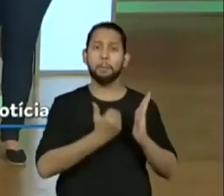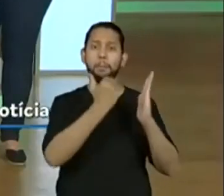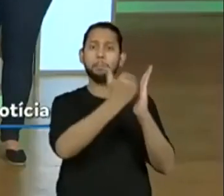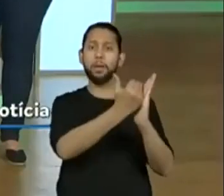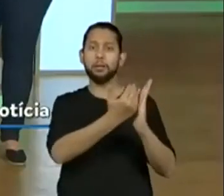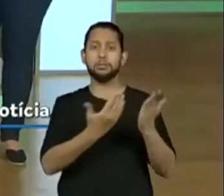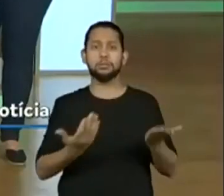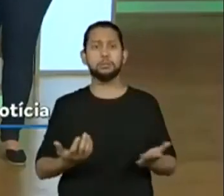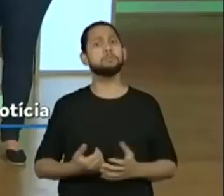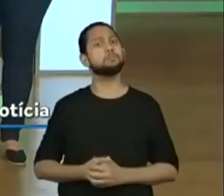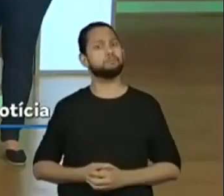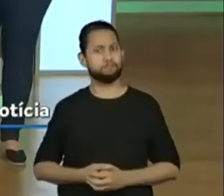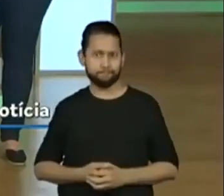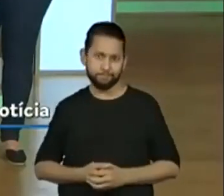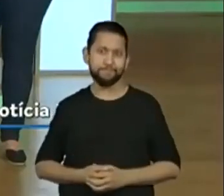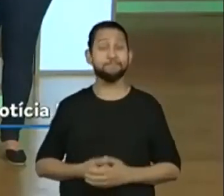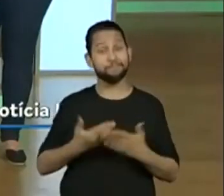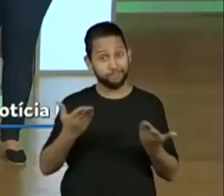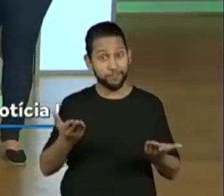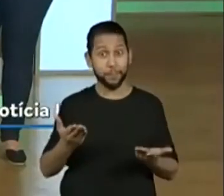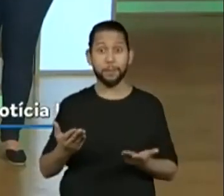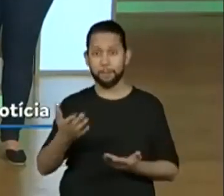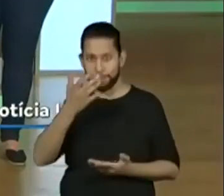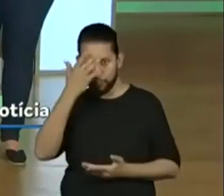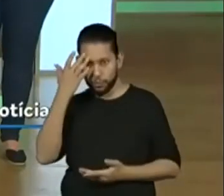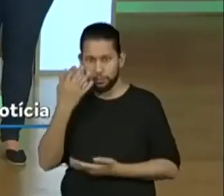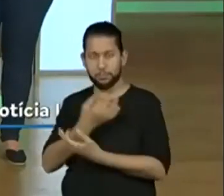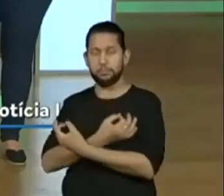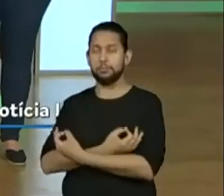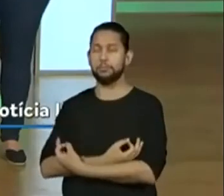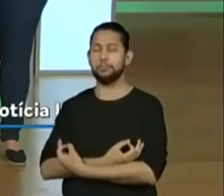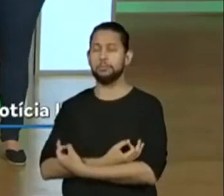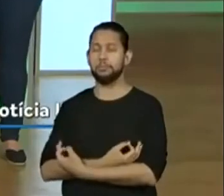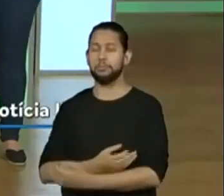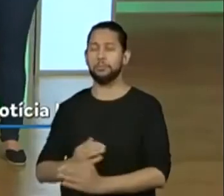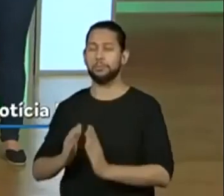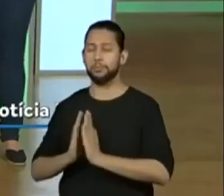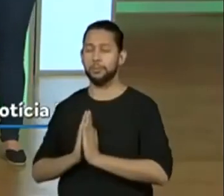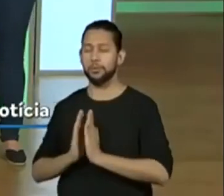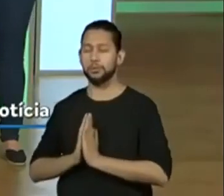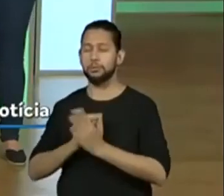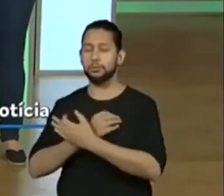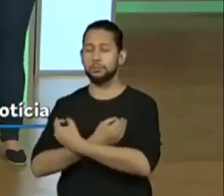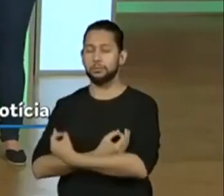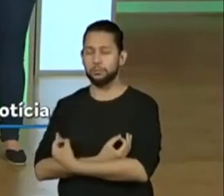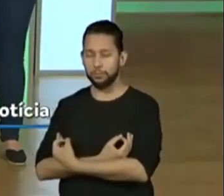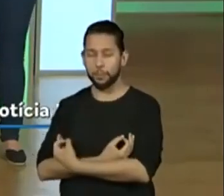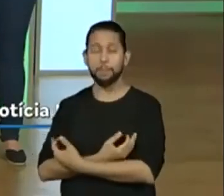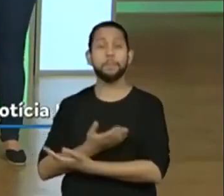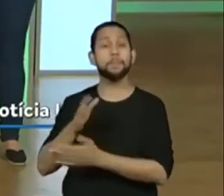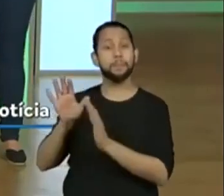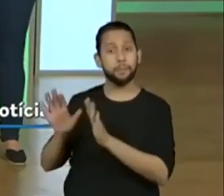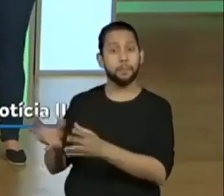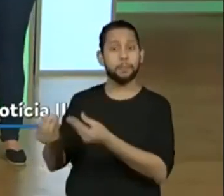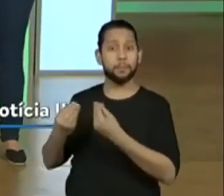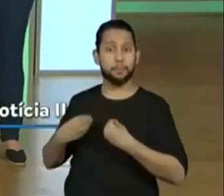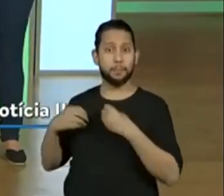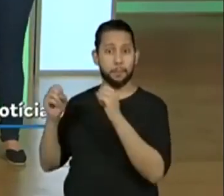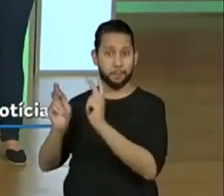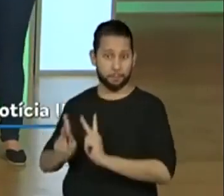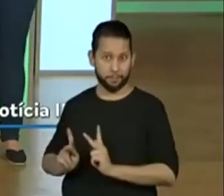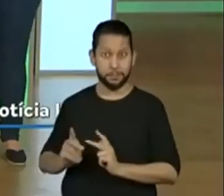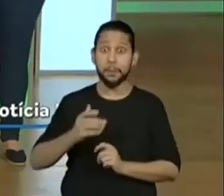pessoas que faziam a sessão de meditação e pessoas que mexiam só nas hortinhas lá delas, professoras, fica a dica em jardim,